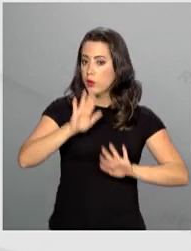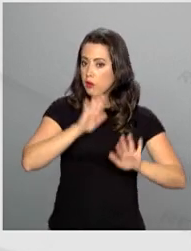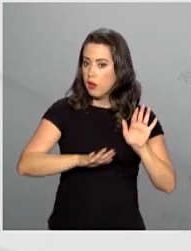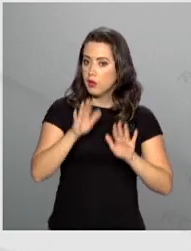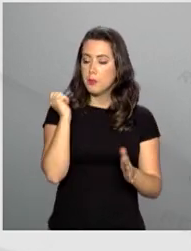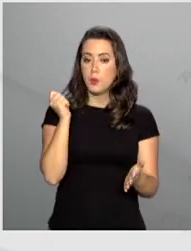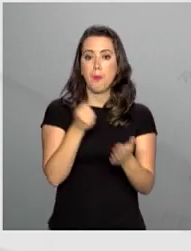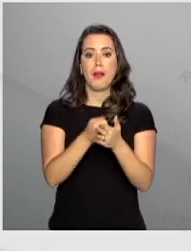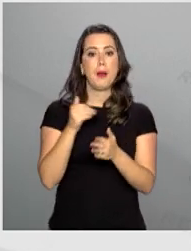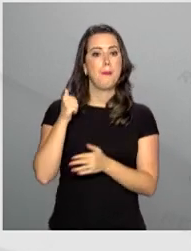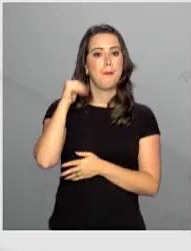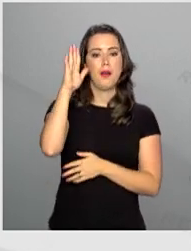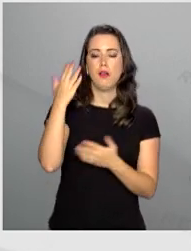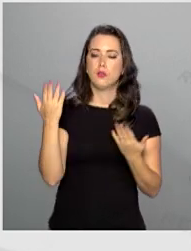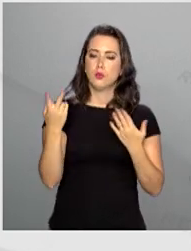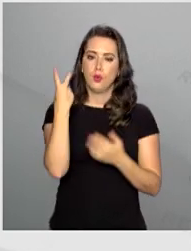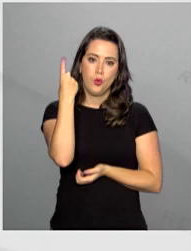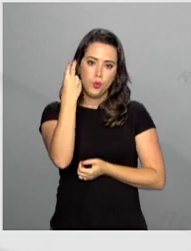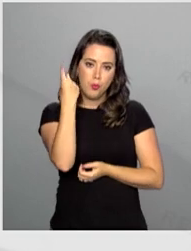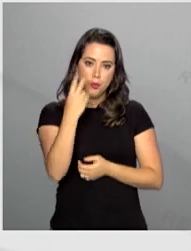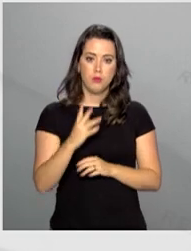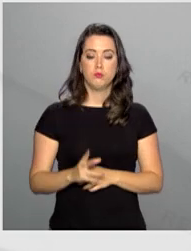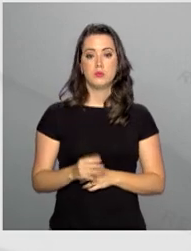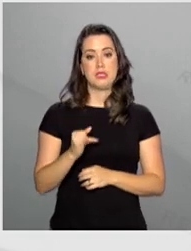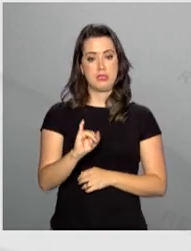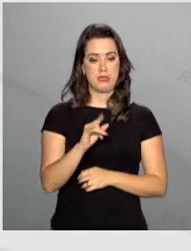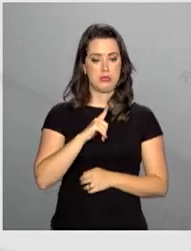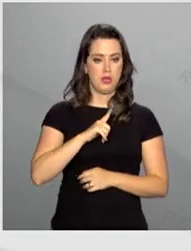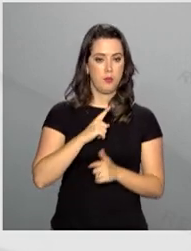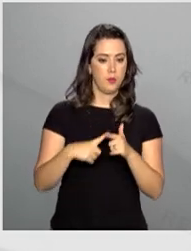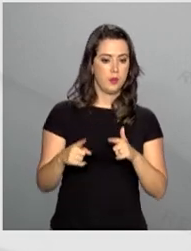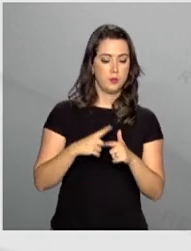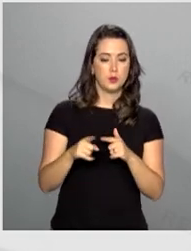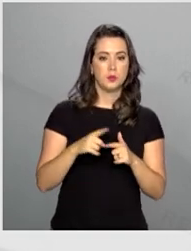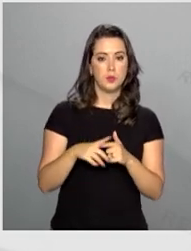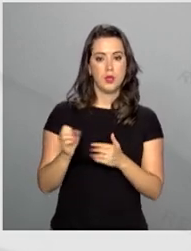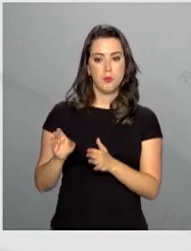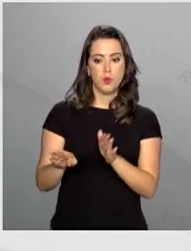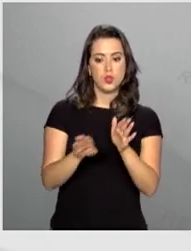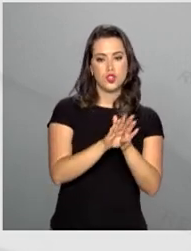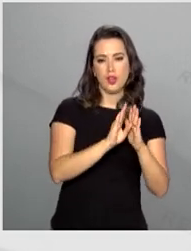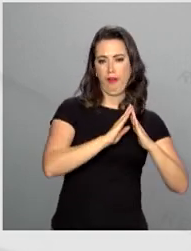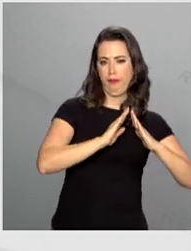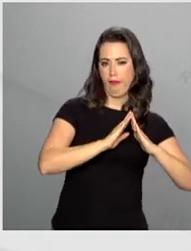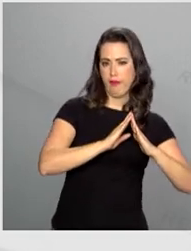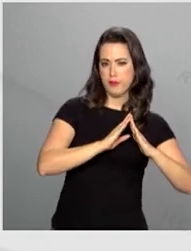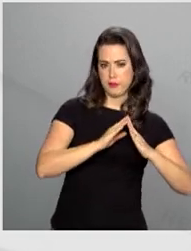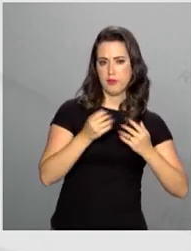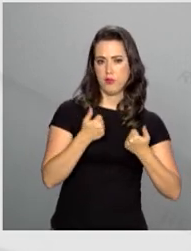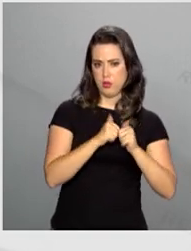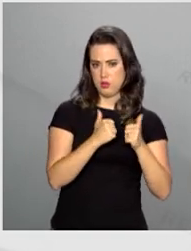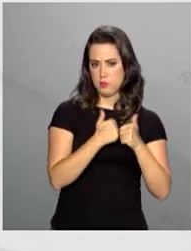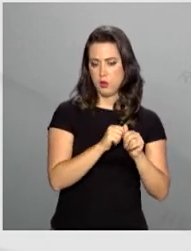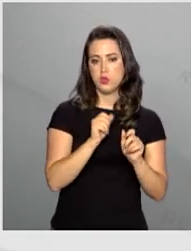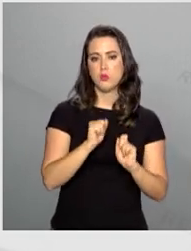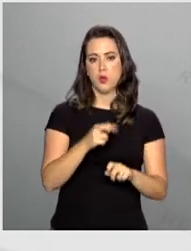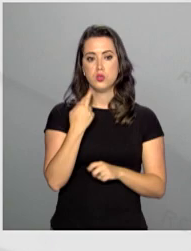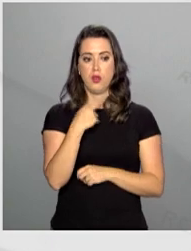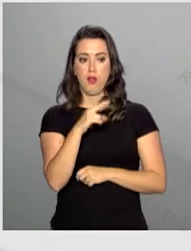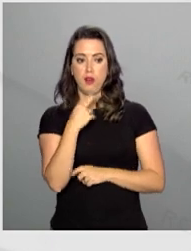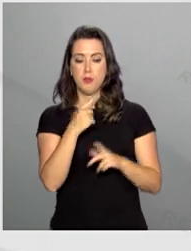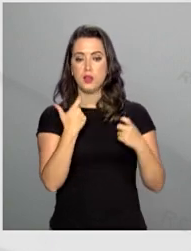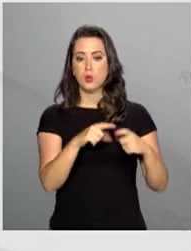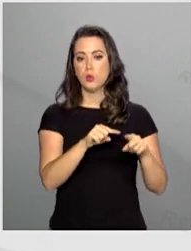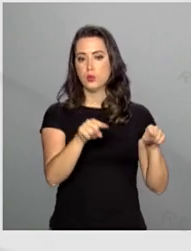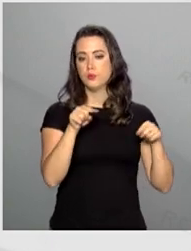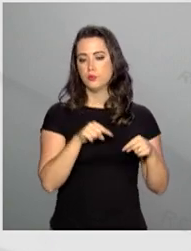para não pagar mais do que o habitual. E caso tenha problemas com a entrega dos produtos, o consumidor tem direito de reclamar na loja